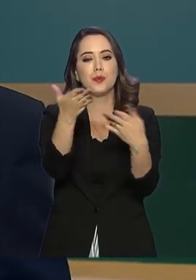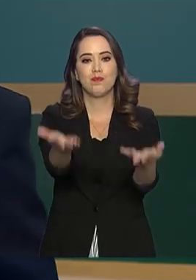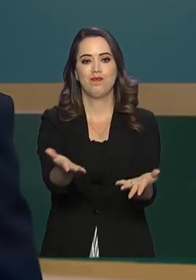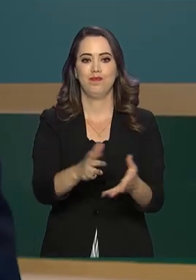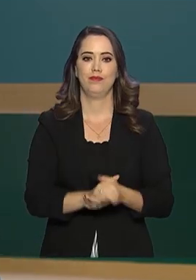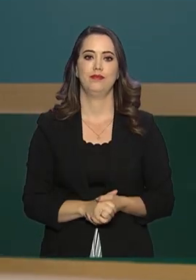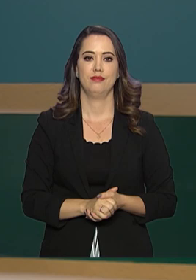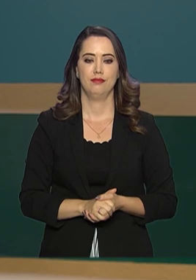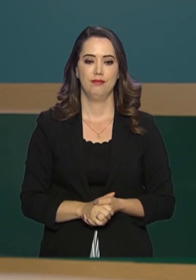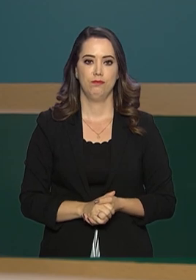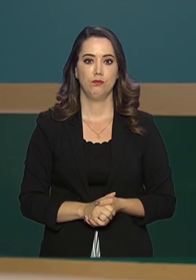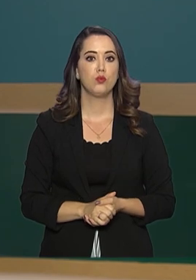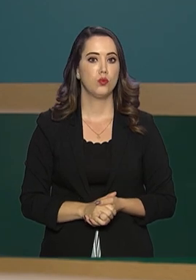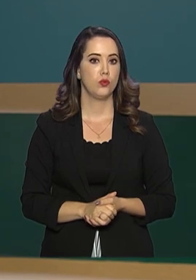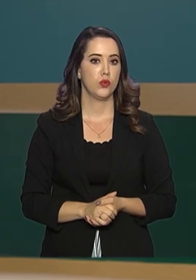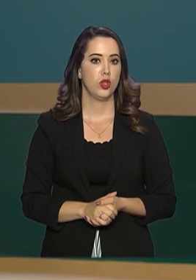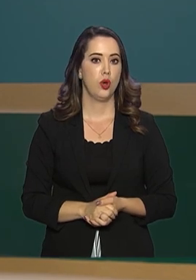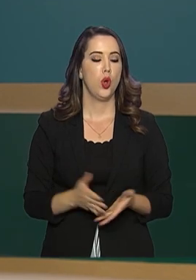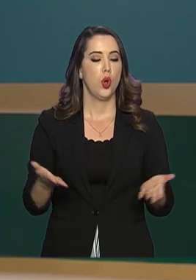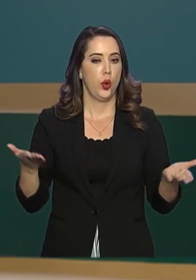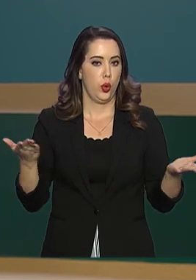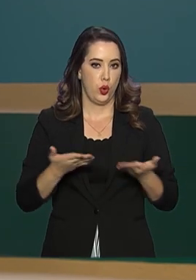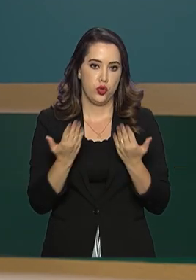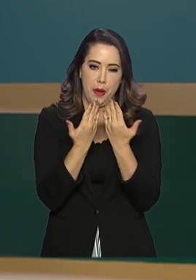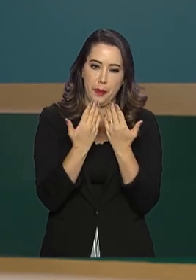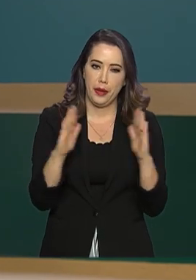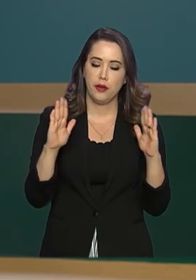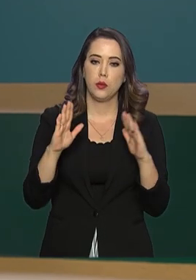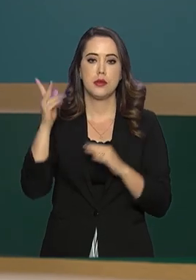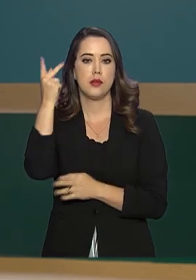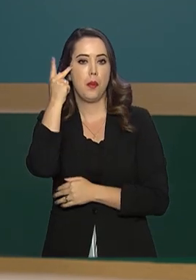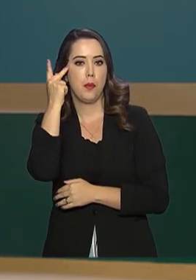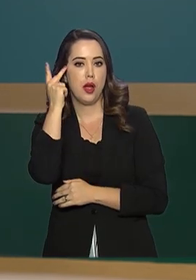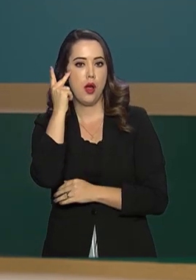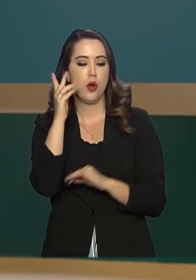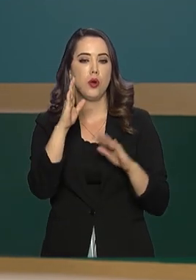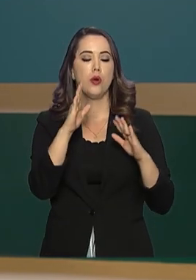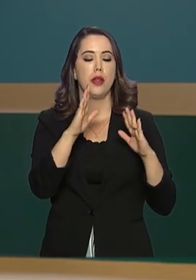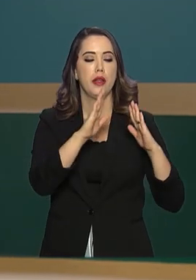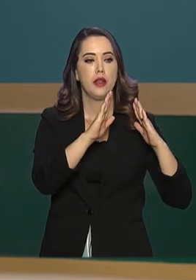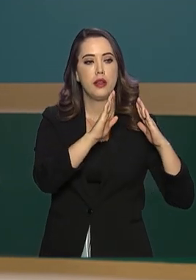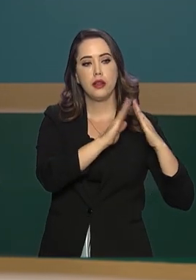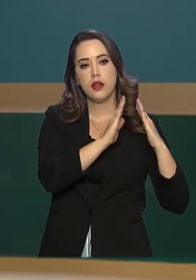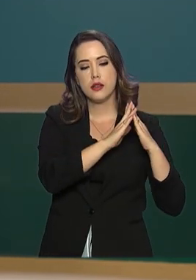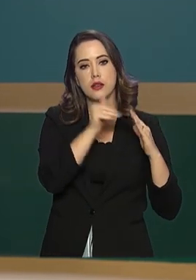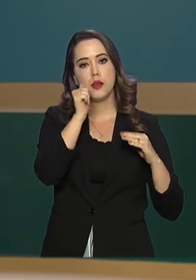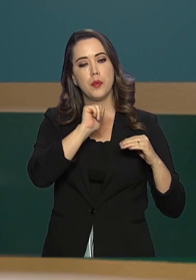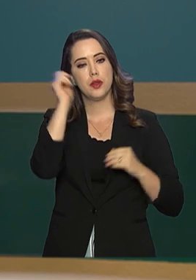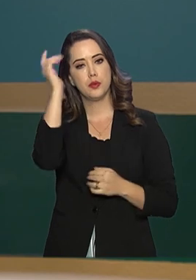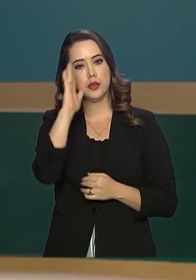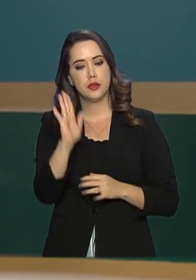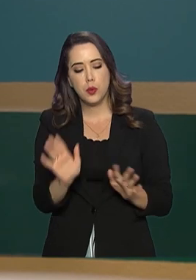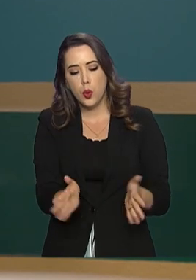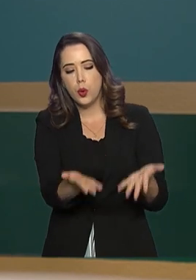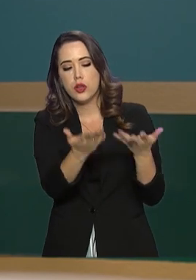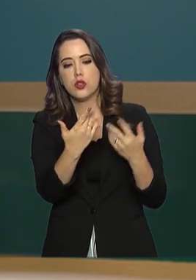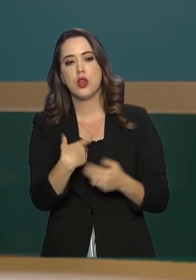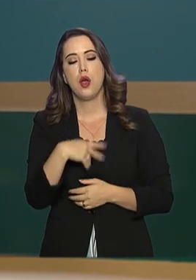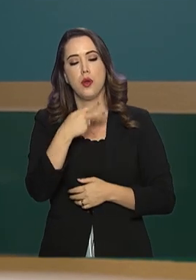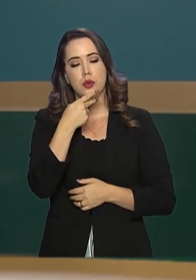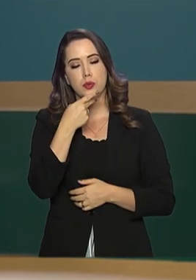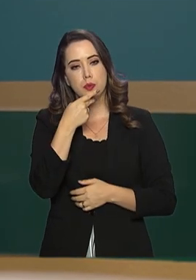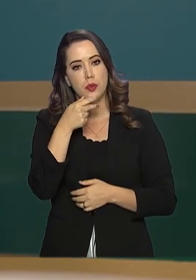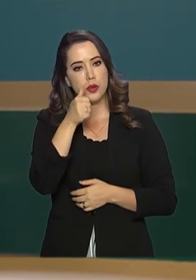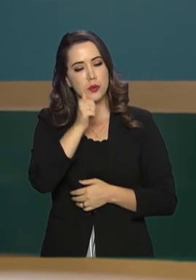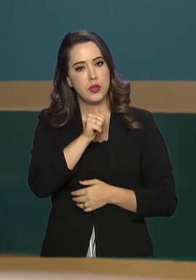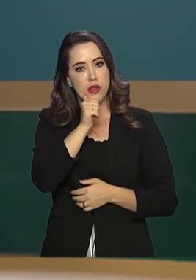Foi inaugurada hoje em São Paulo a Casa da Mulher Brasileira para encorajar mulheres que sofrem violência doméstica a denunciarem